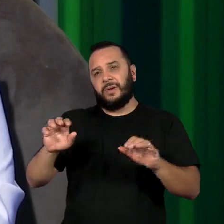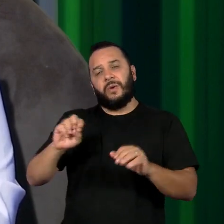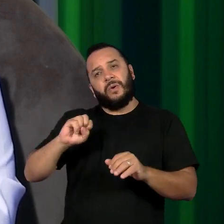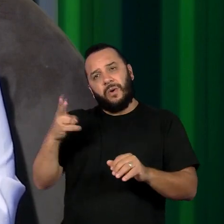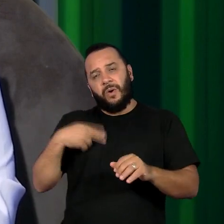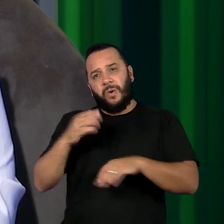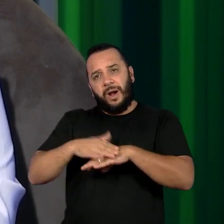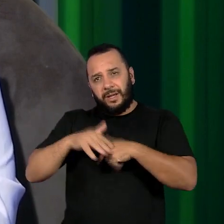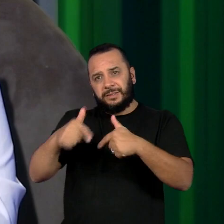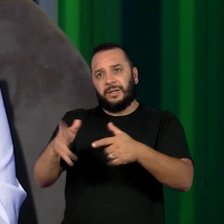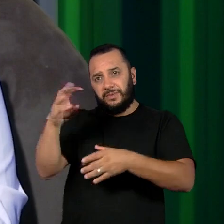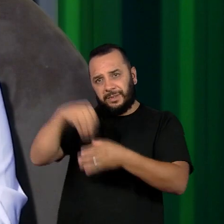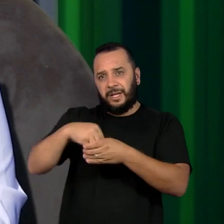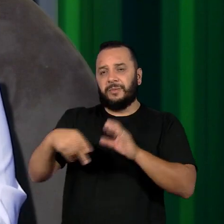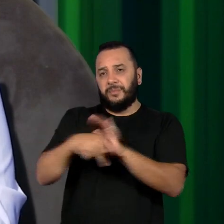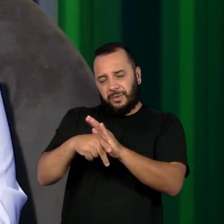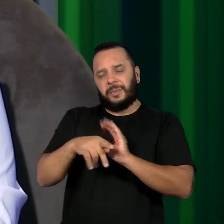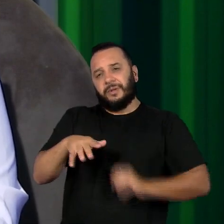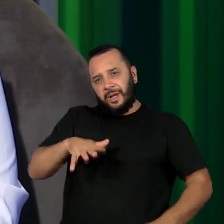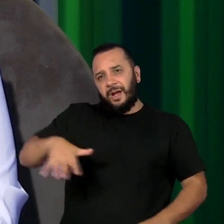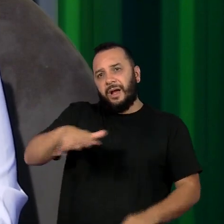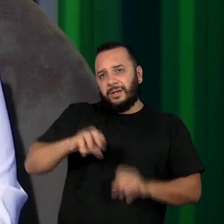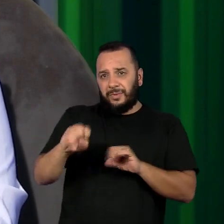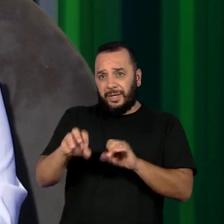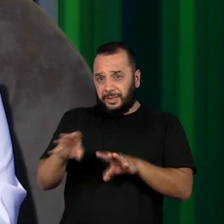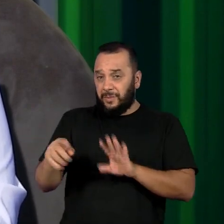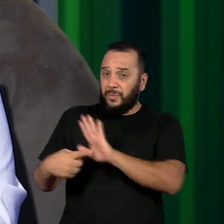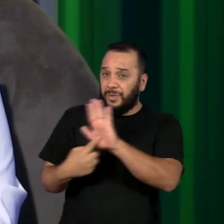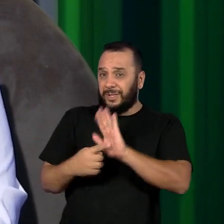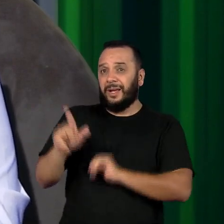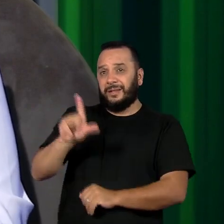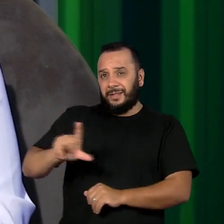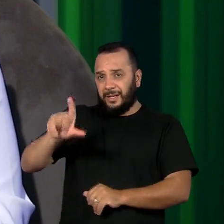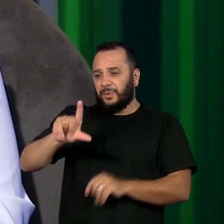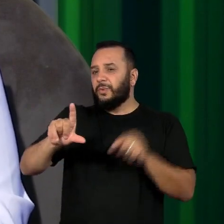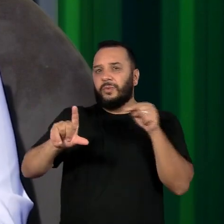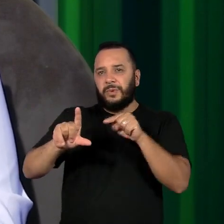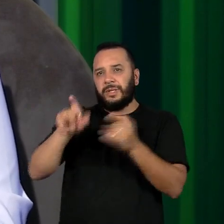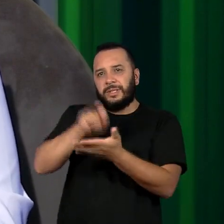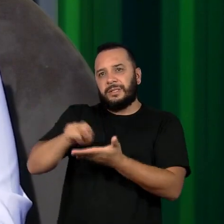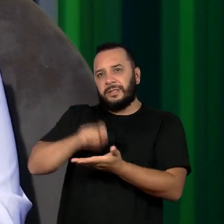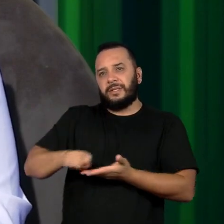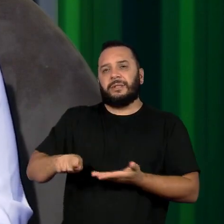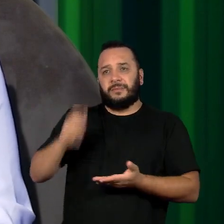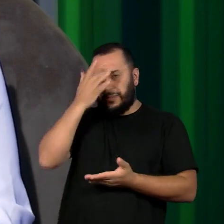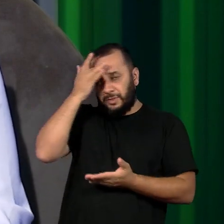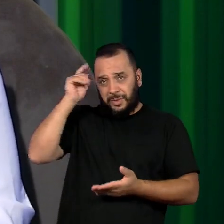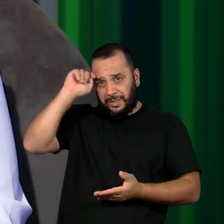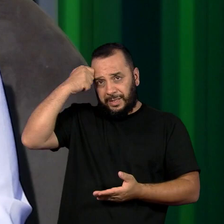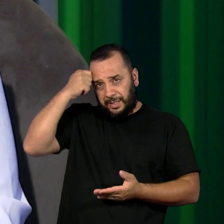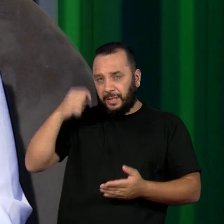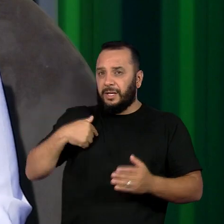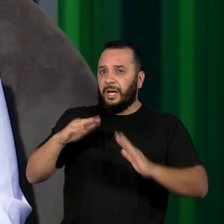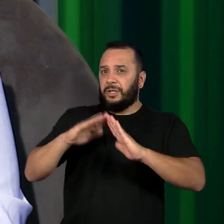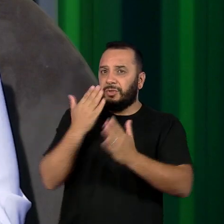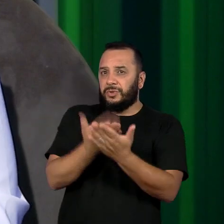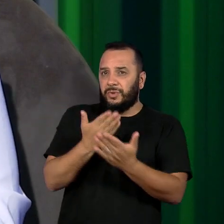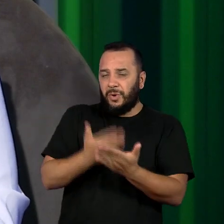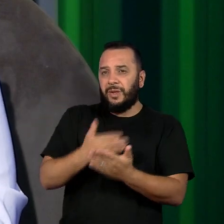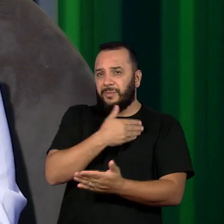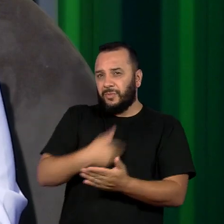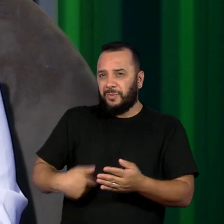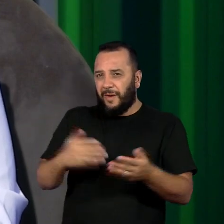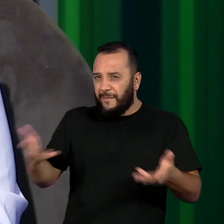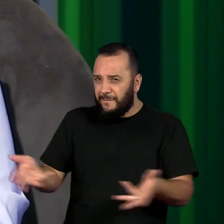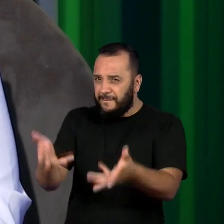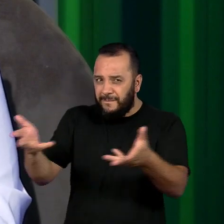educação, onde nós distribuímos também grandes autores negros para as escolas da rede, fomentarem essas discussões e